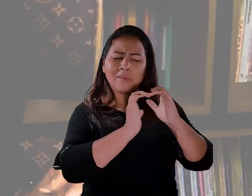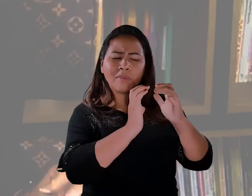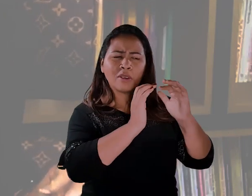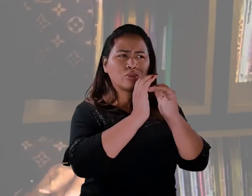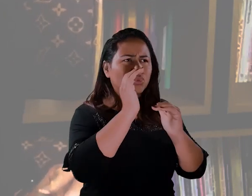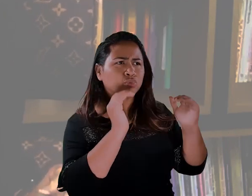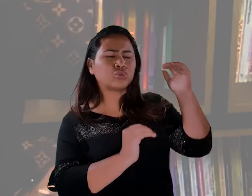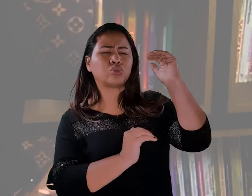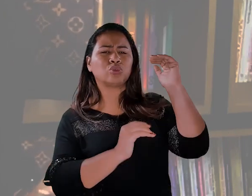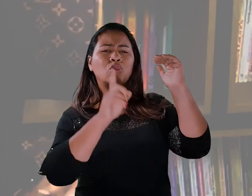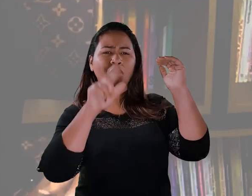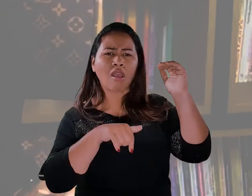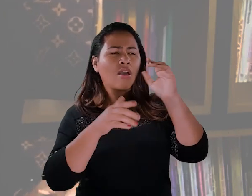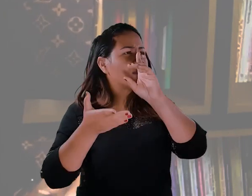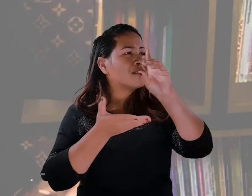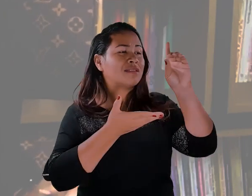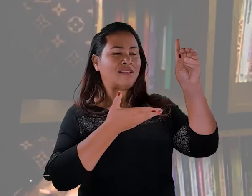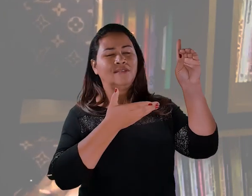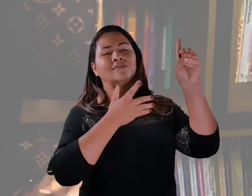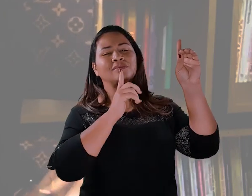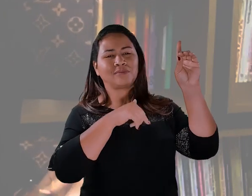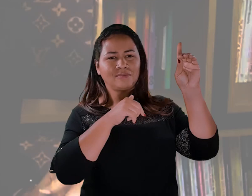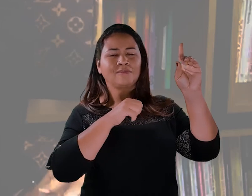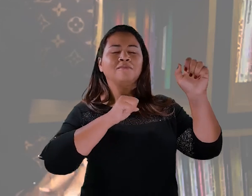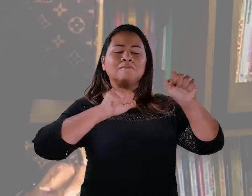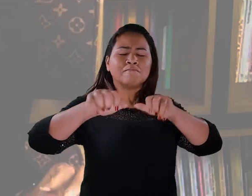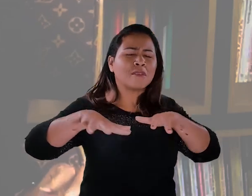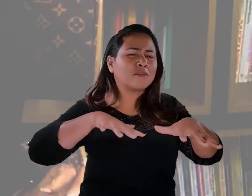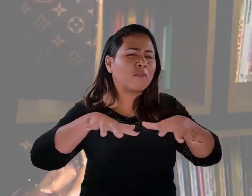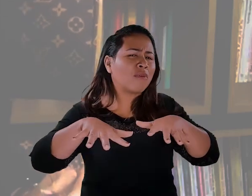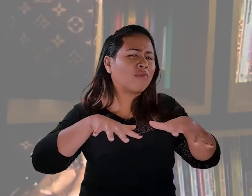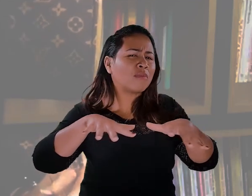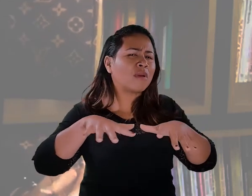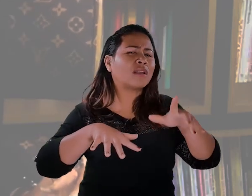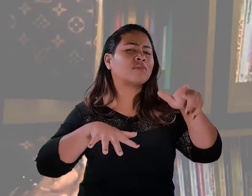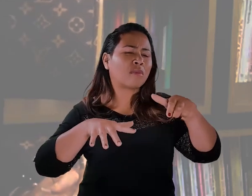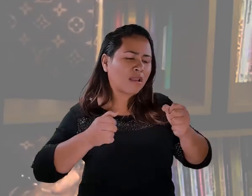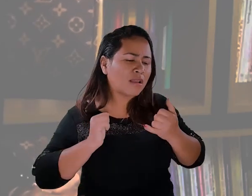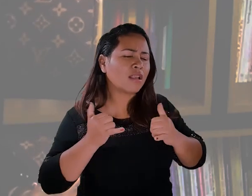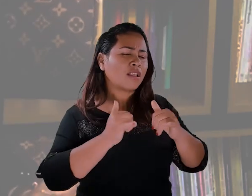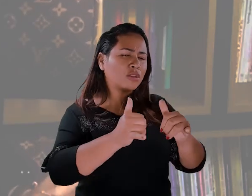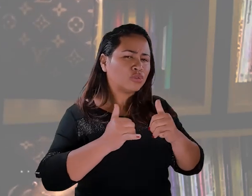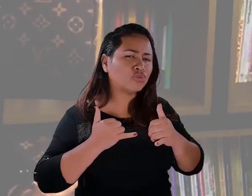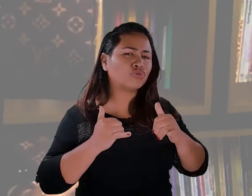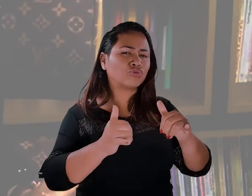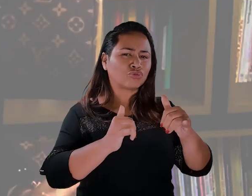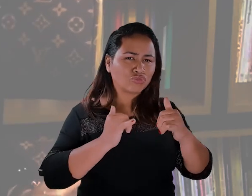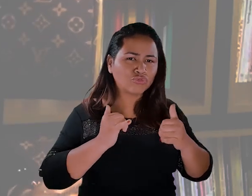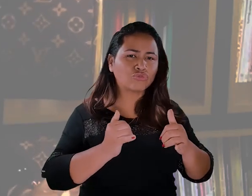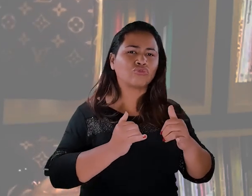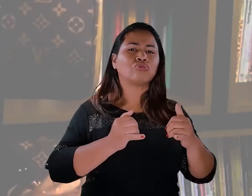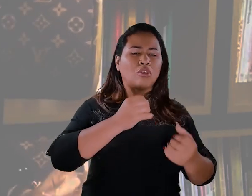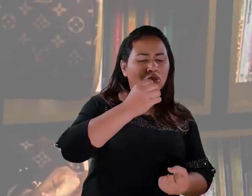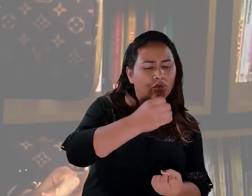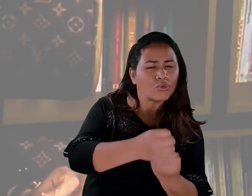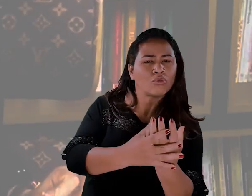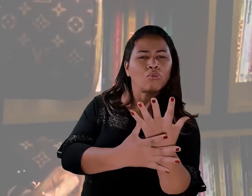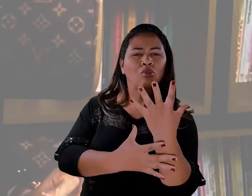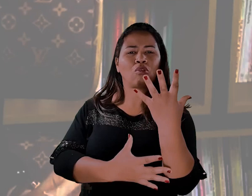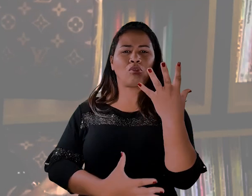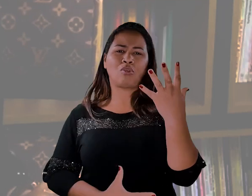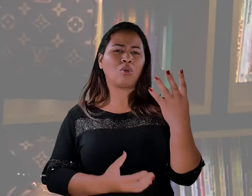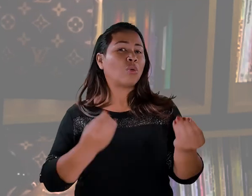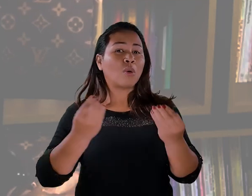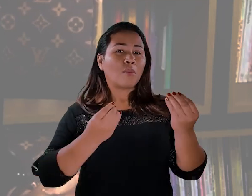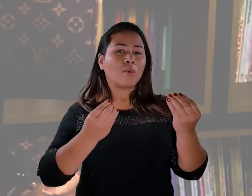universo, ela é movimentada. Essa energia é criada a partir do meu